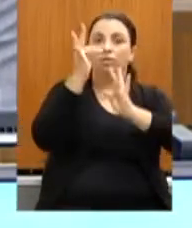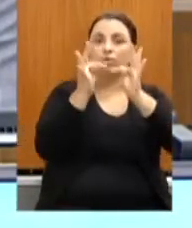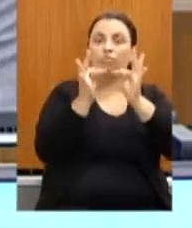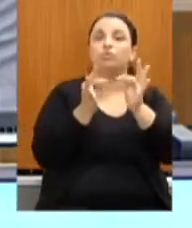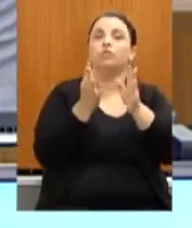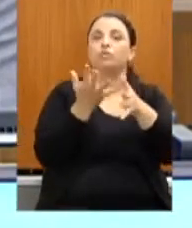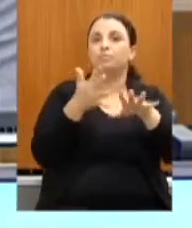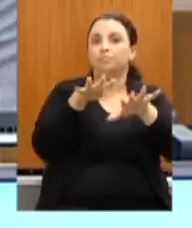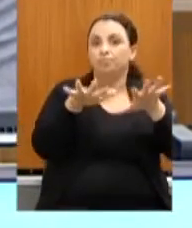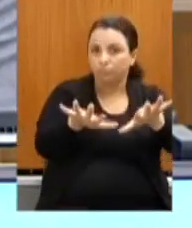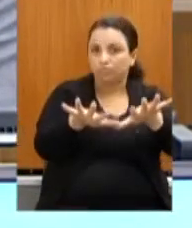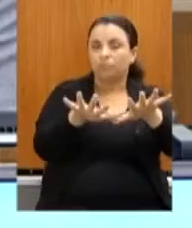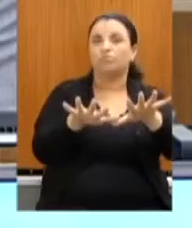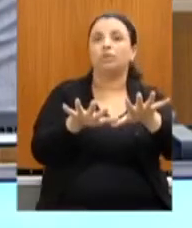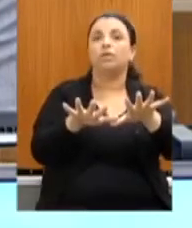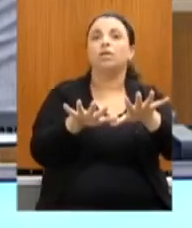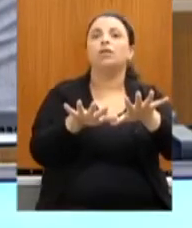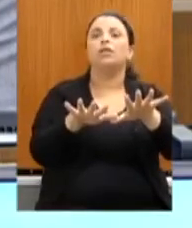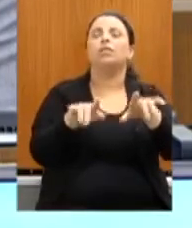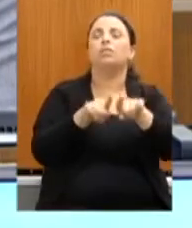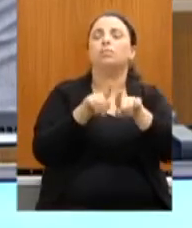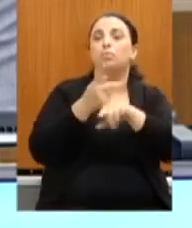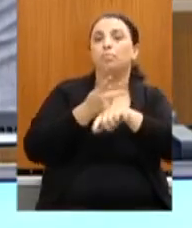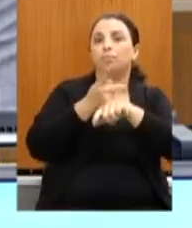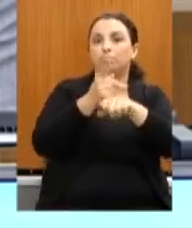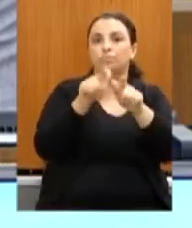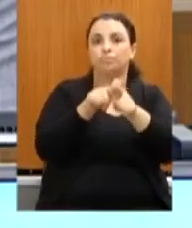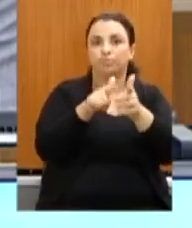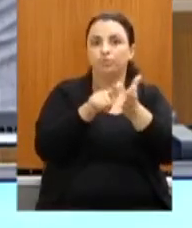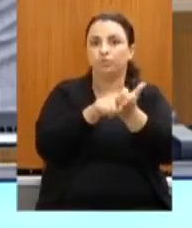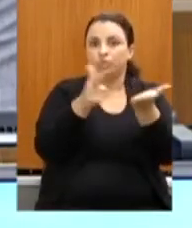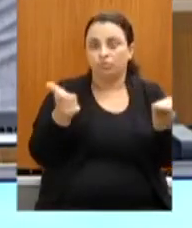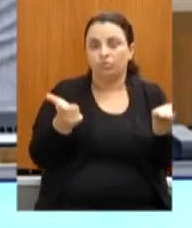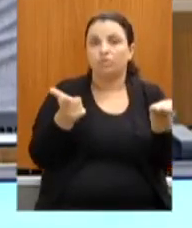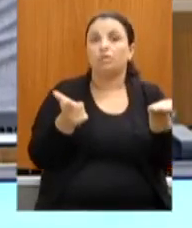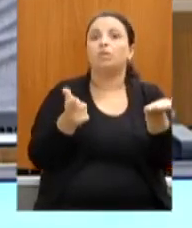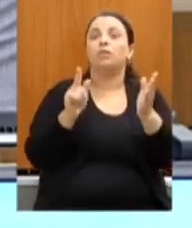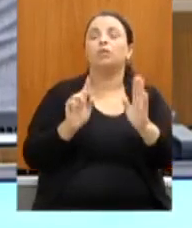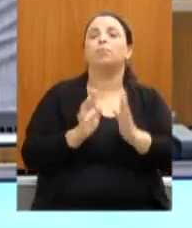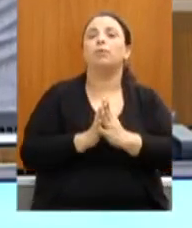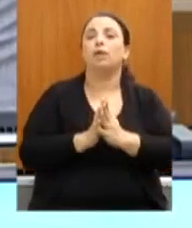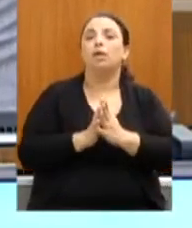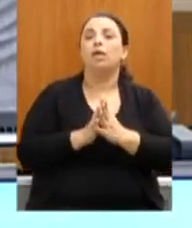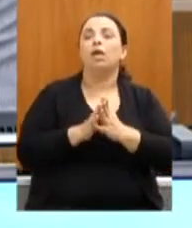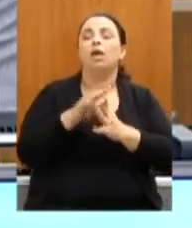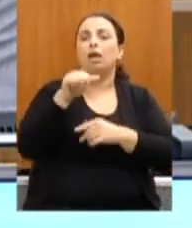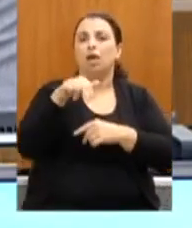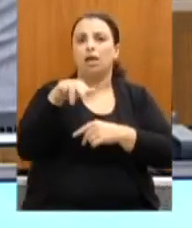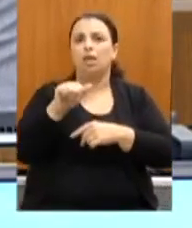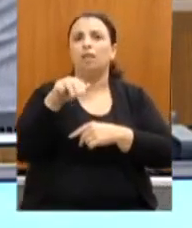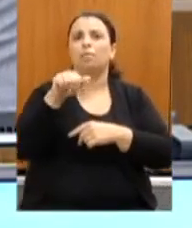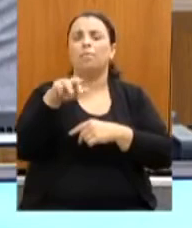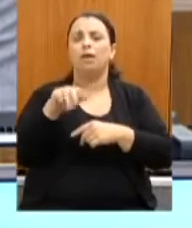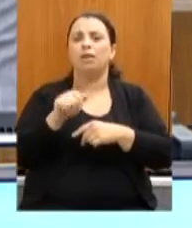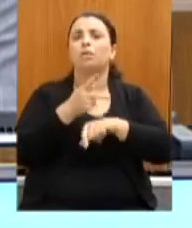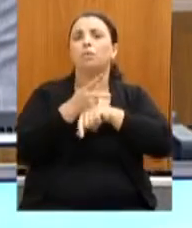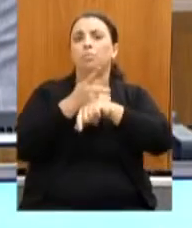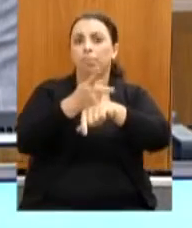honrosa no prêmio Roche de jornalismo, finalista do prêmio Anamatra sobre precarização do trabalho.